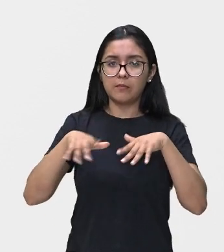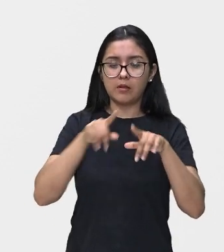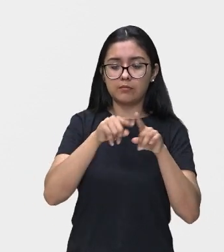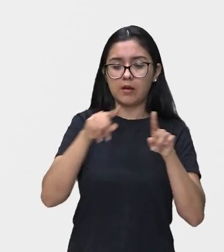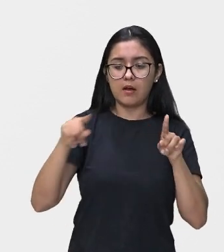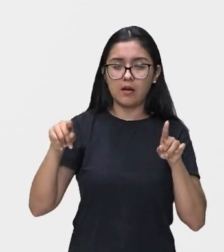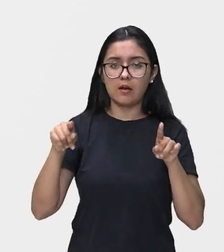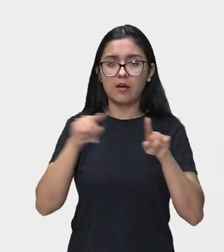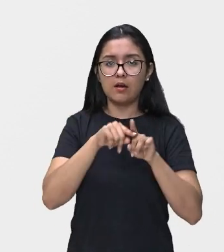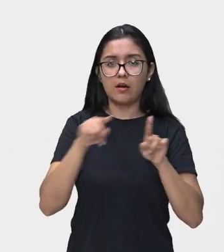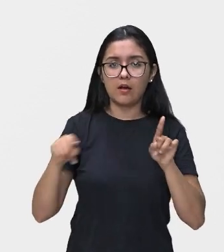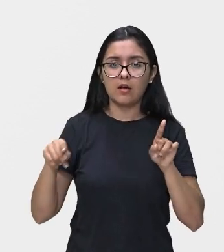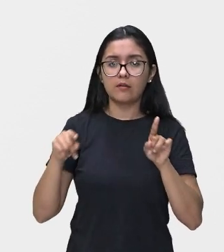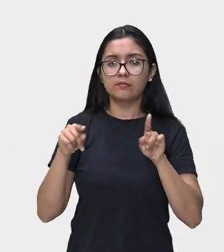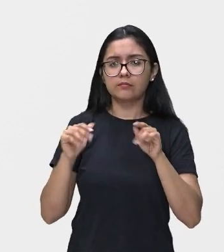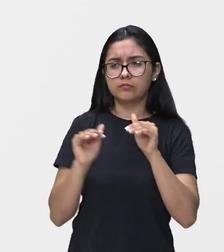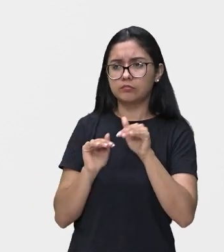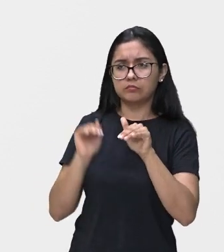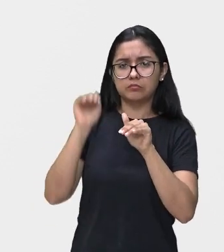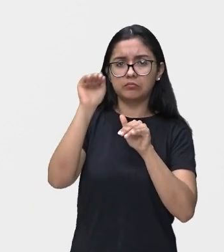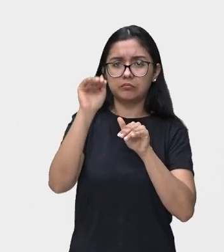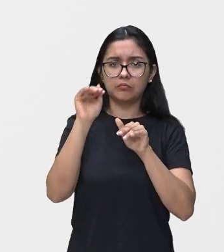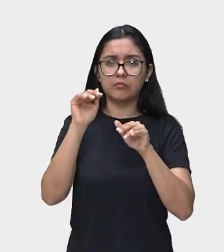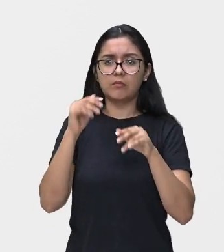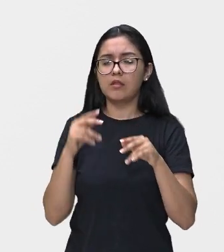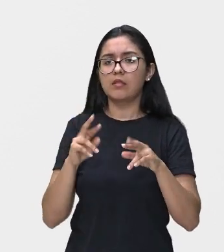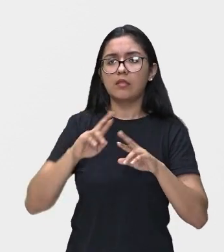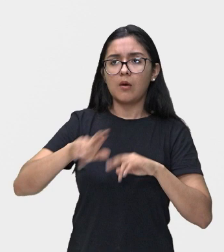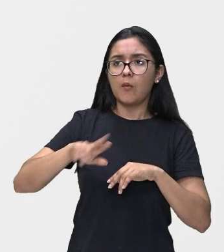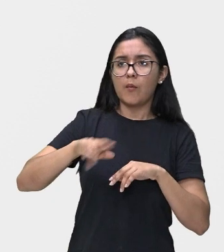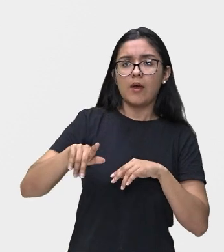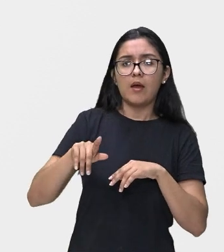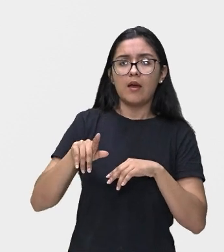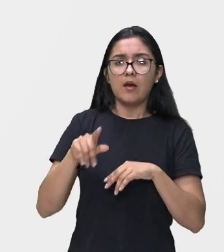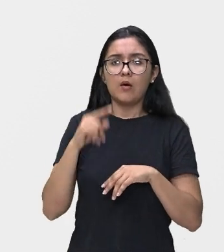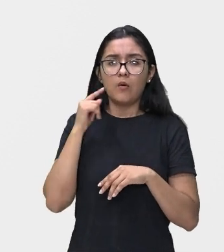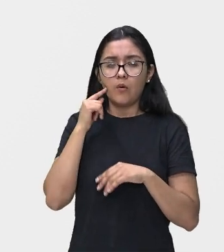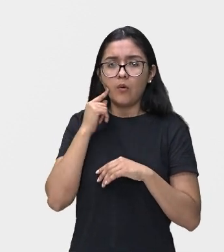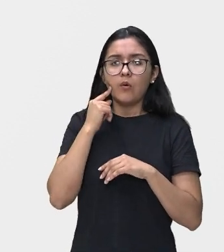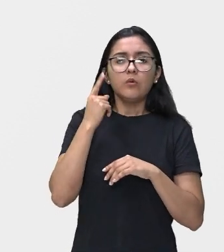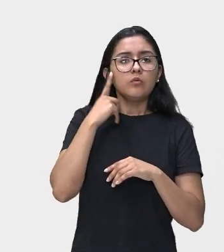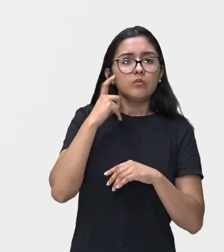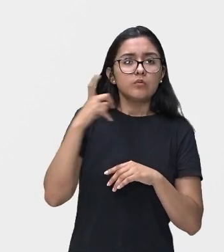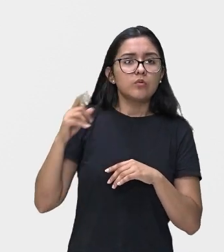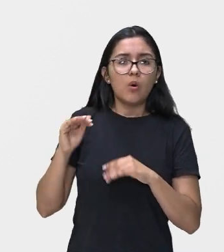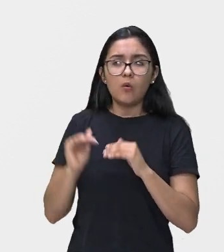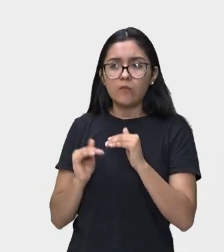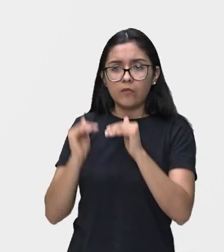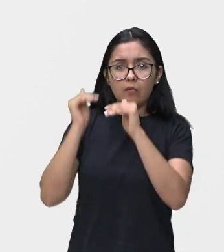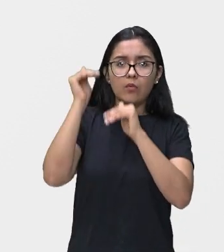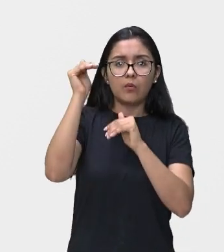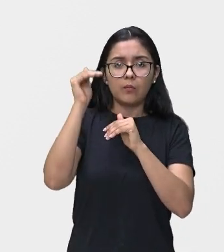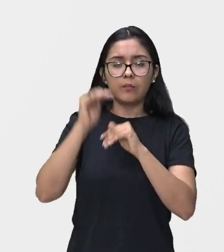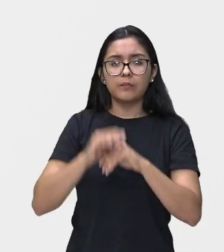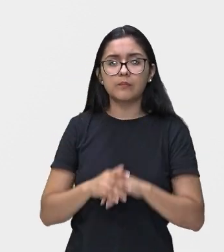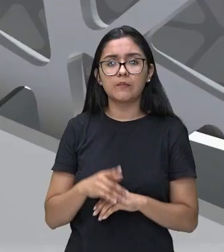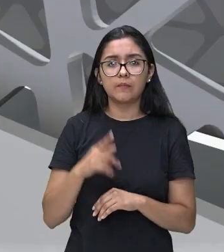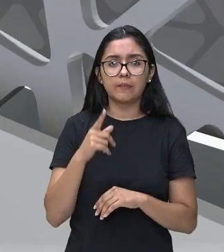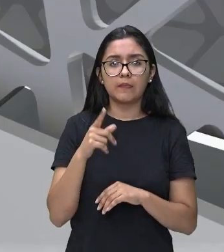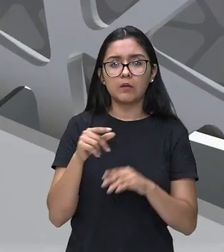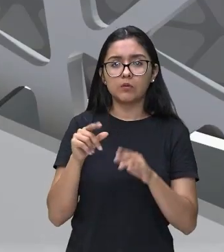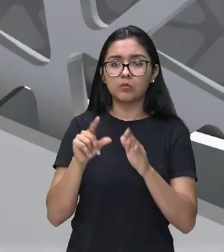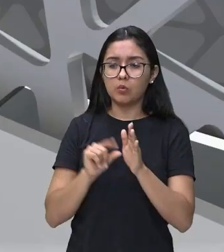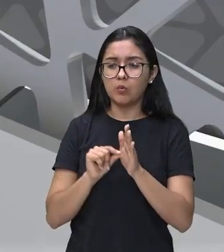A altura não tem relação com o volume. Geralmente, gente confunde a altura do som